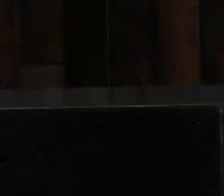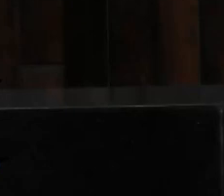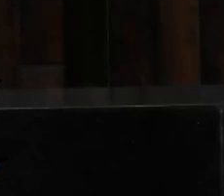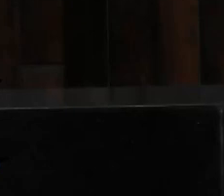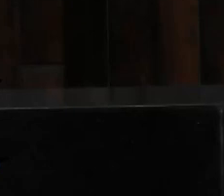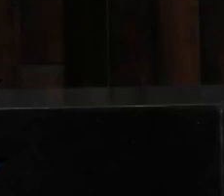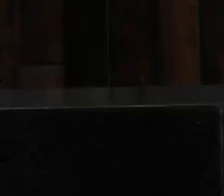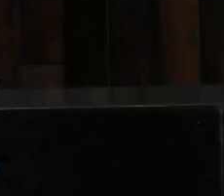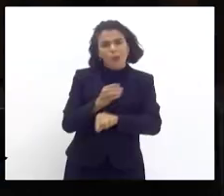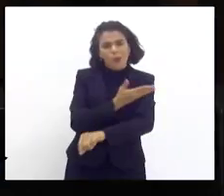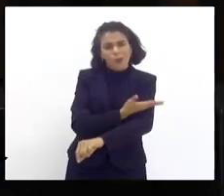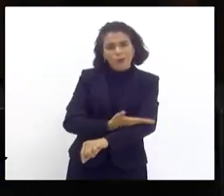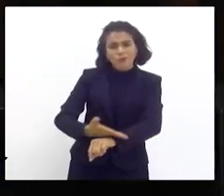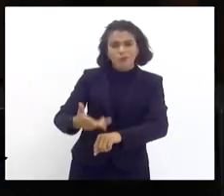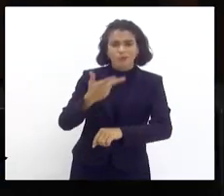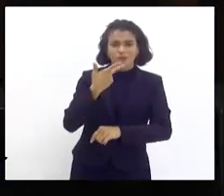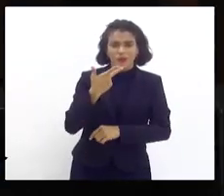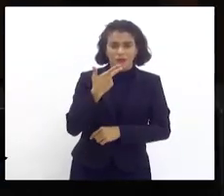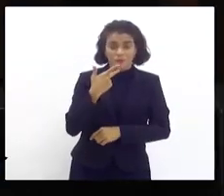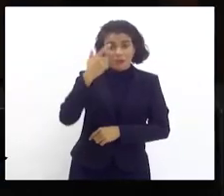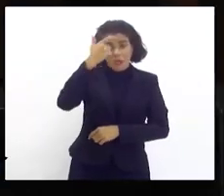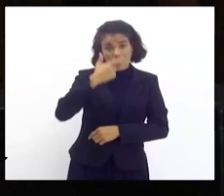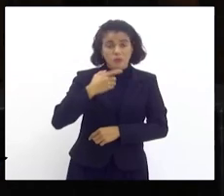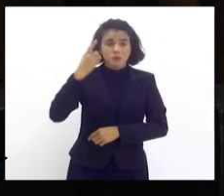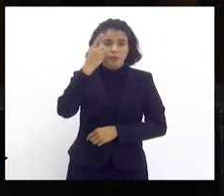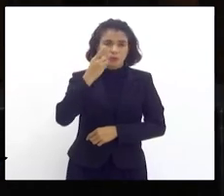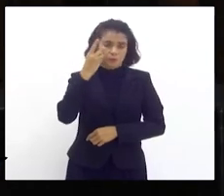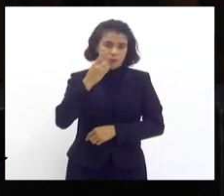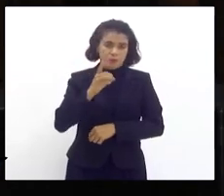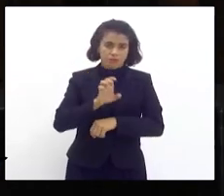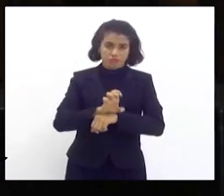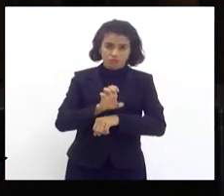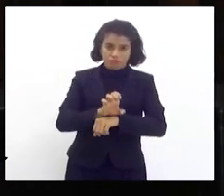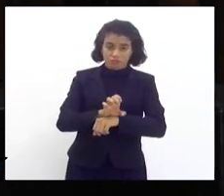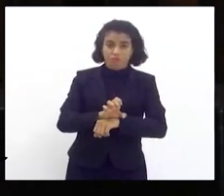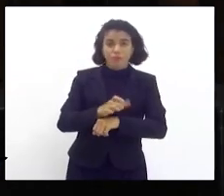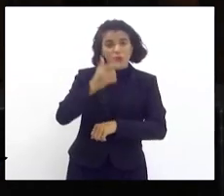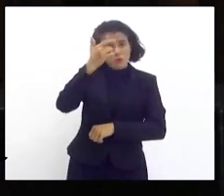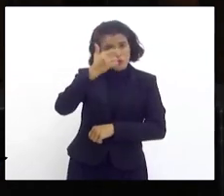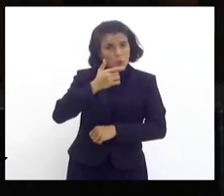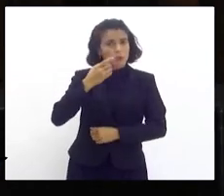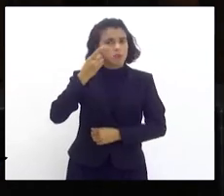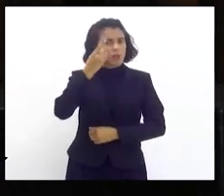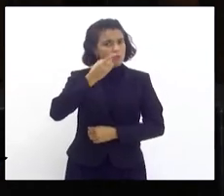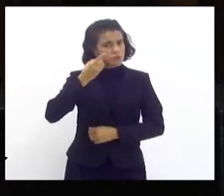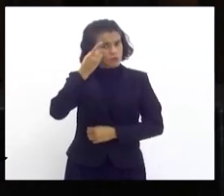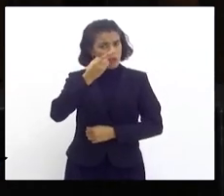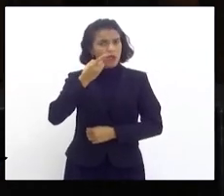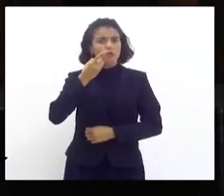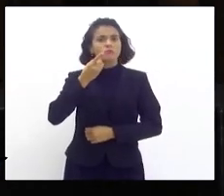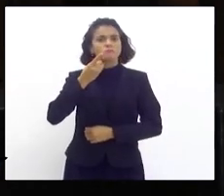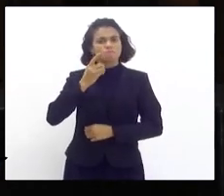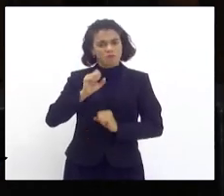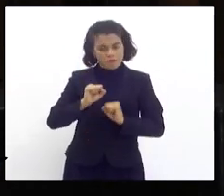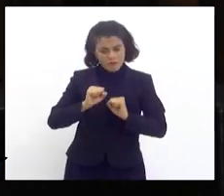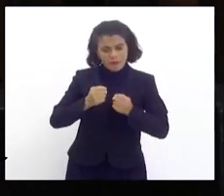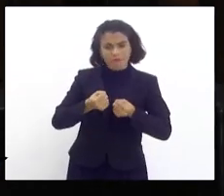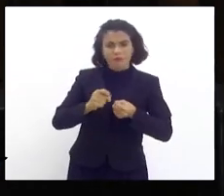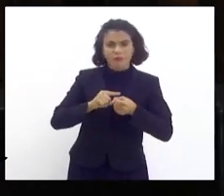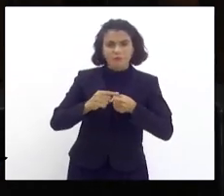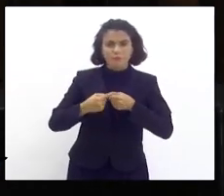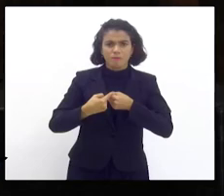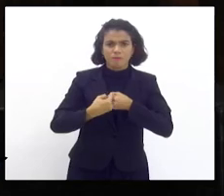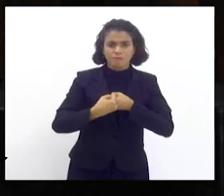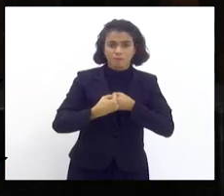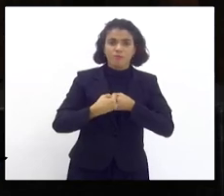qual costumam falar que eu sou um deputado municipal, e eu sempre confirmo que eu sou um deputado municipalista mesmo, sou